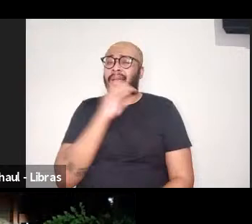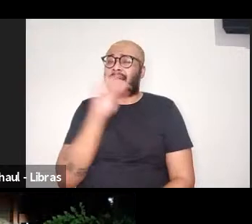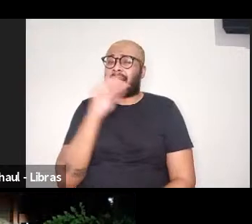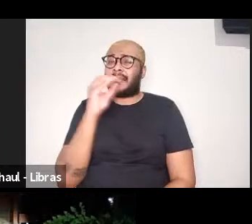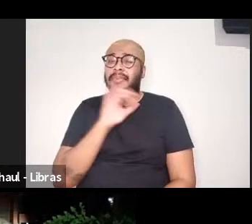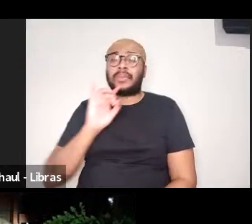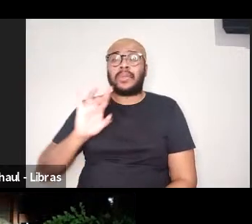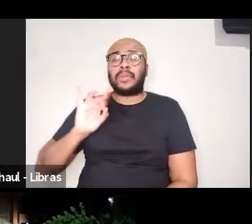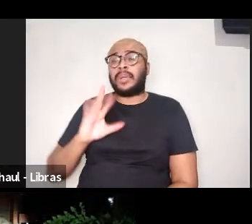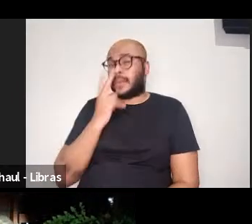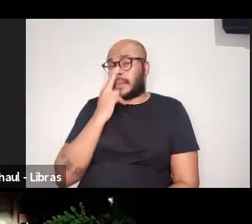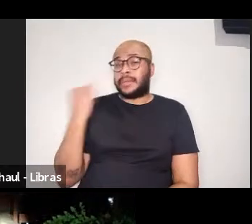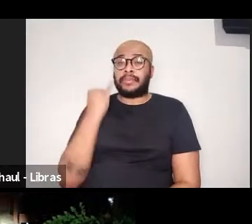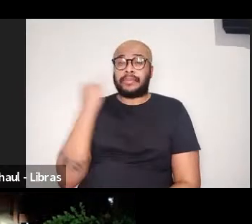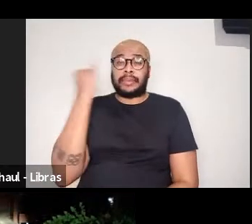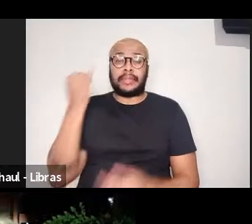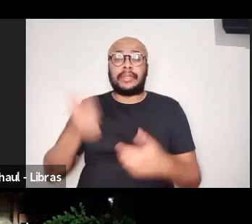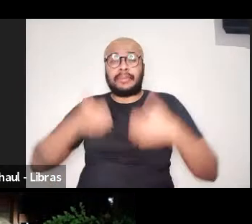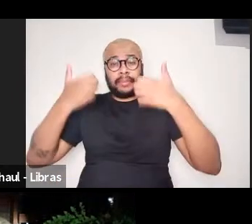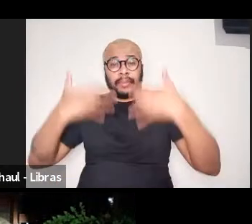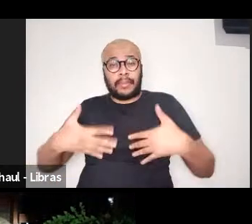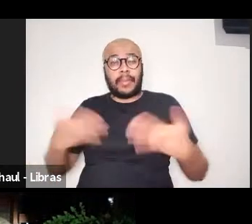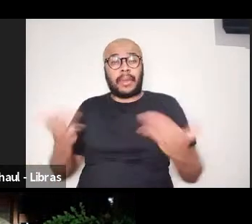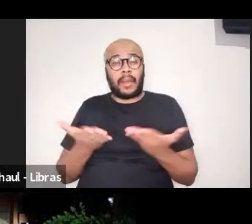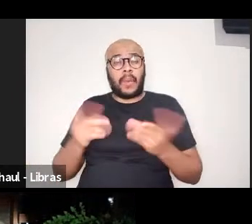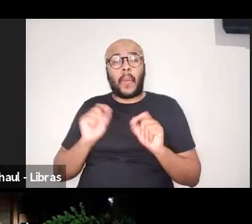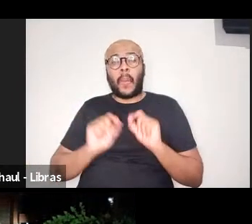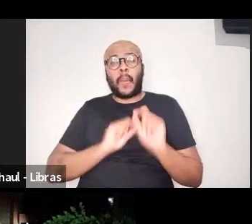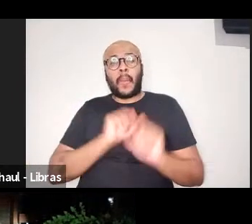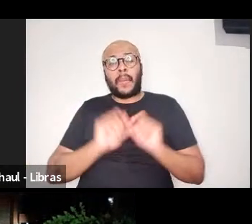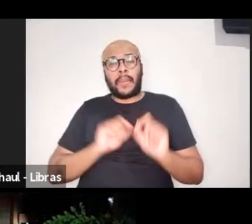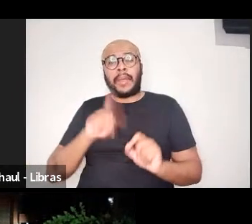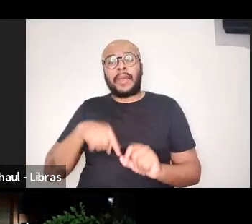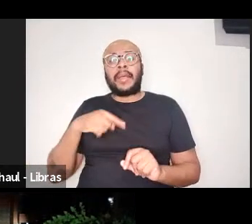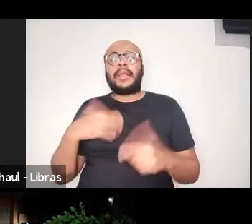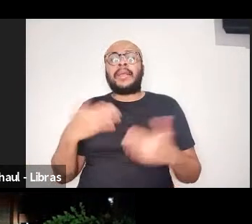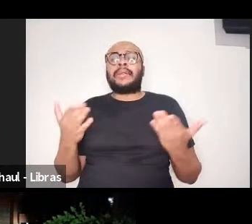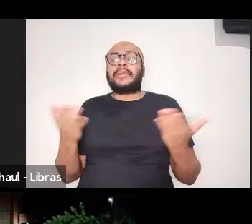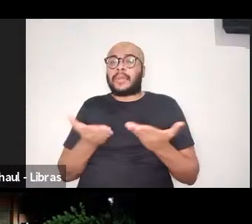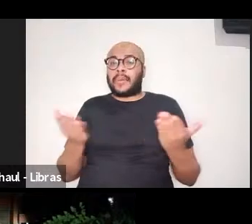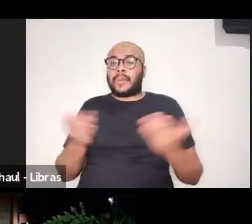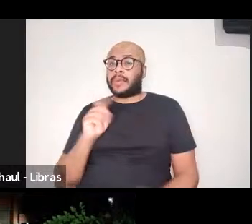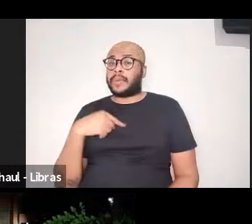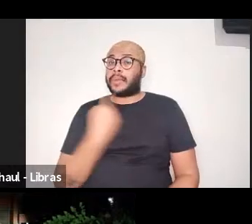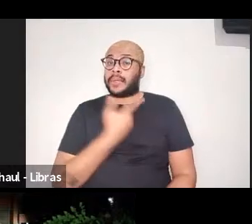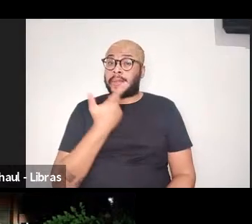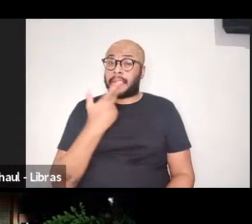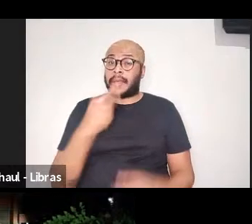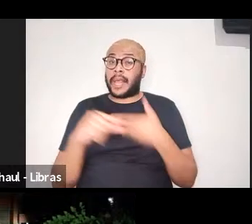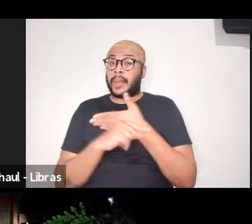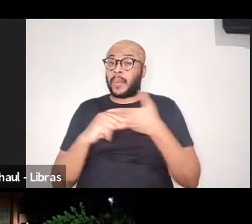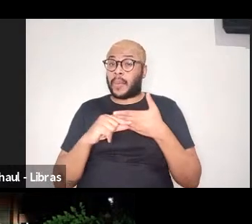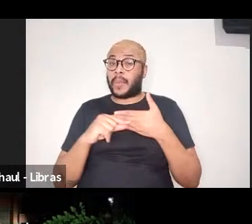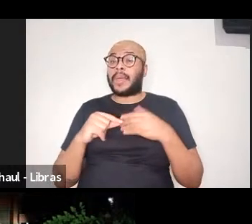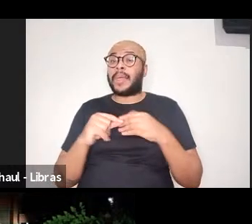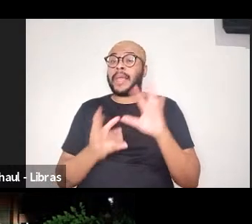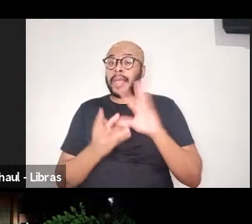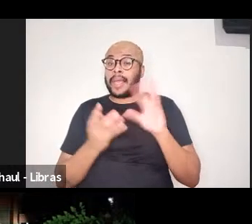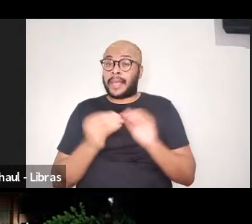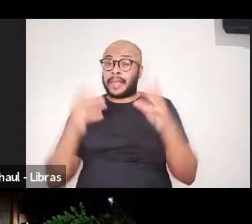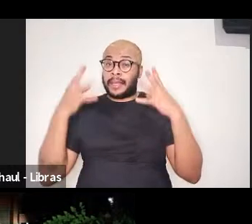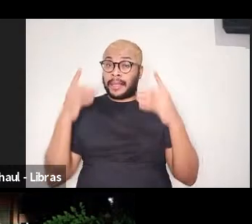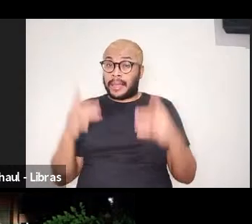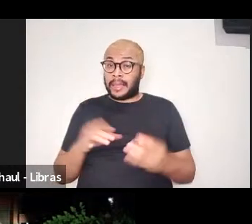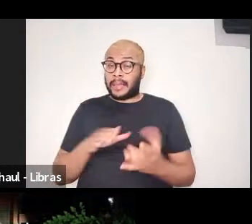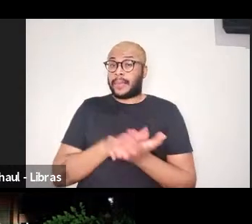eu acho que é importante, é que, ao mesmo tempo que a gente está dizendo que uma resenha precisa ser produção de conhecimento